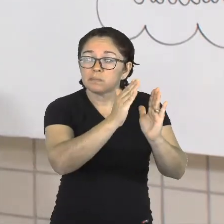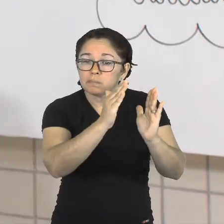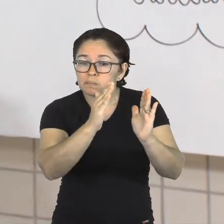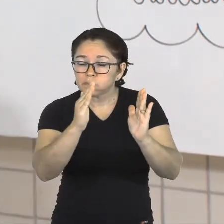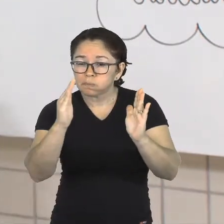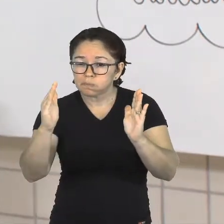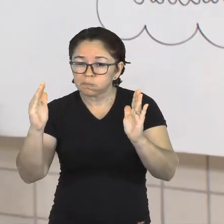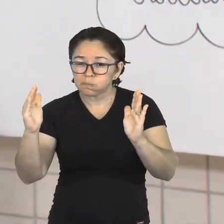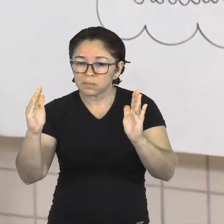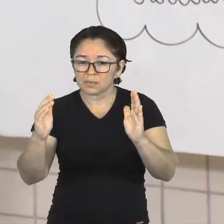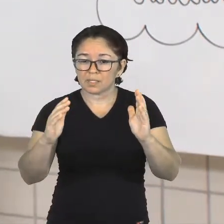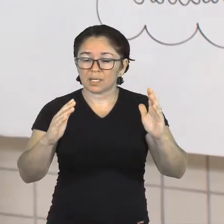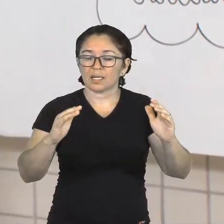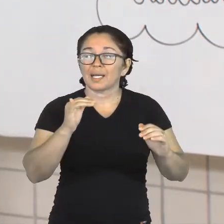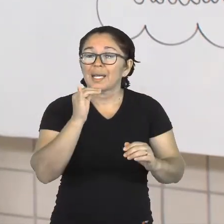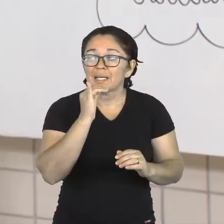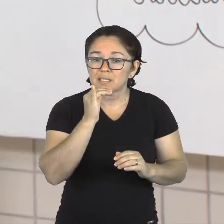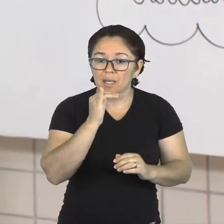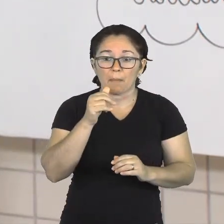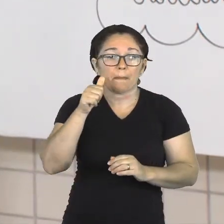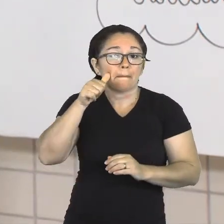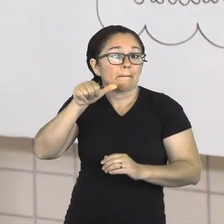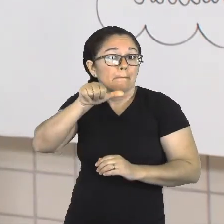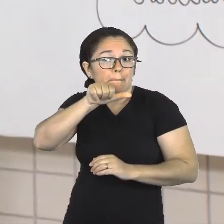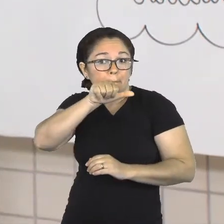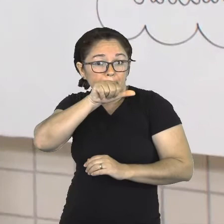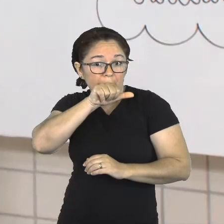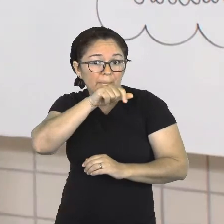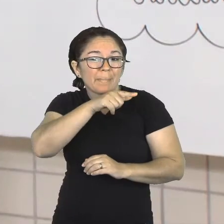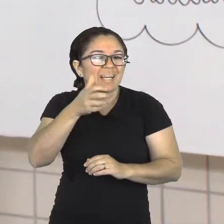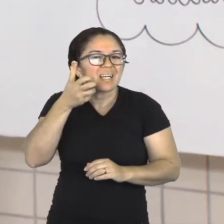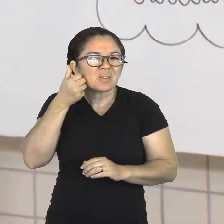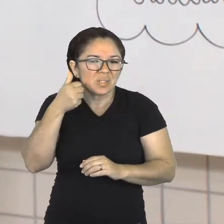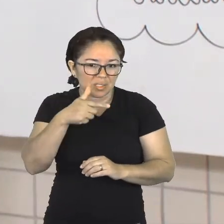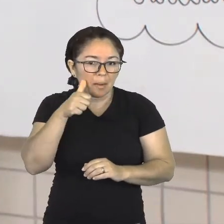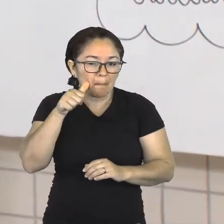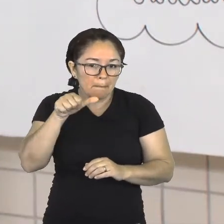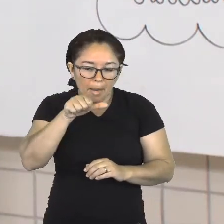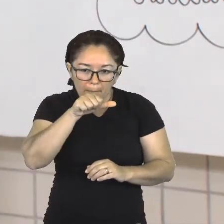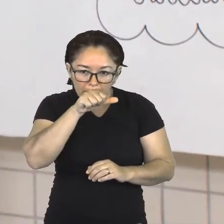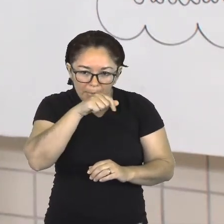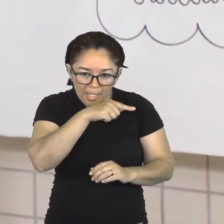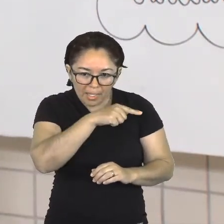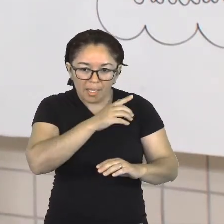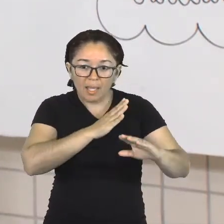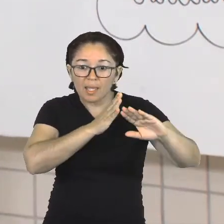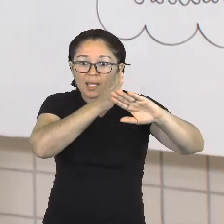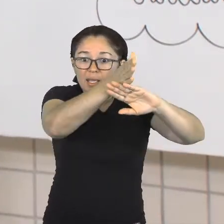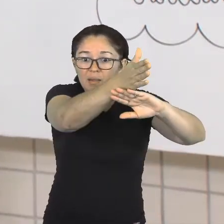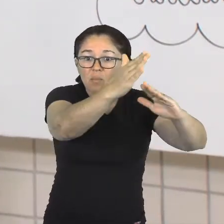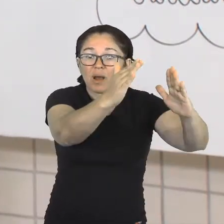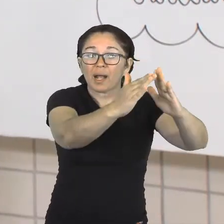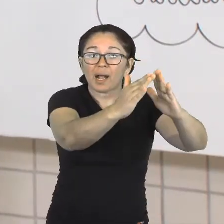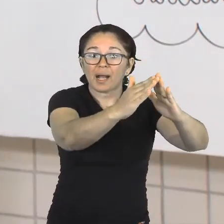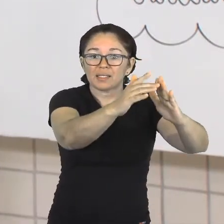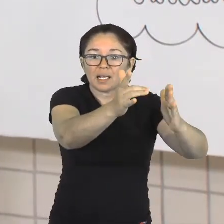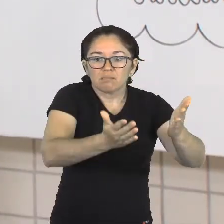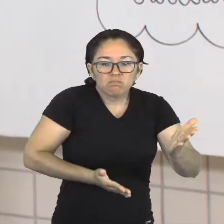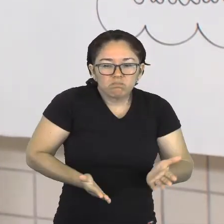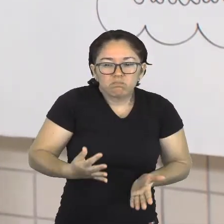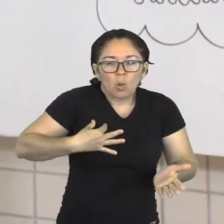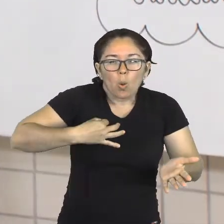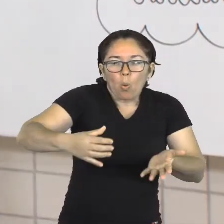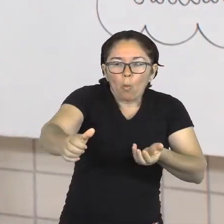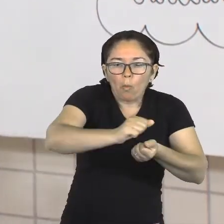casa da patroa da mãe adotiva, que ia lavar roupa lá para a mulher do